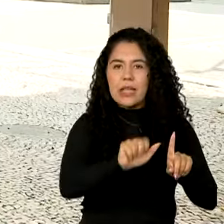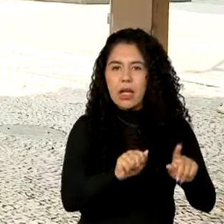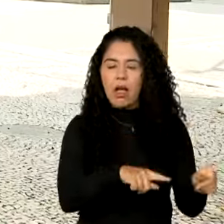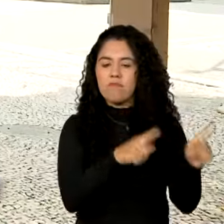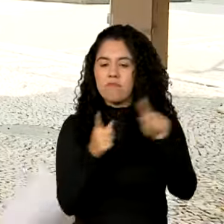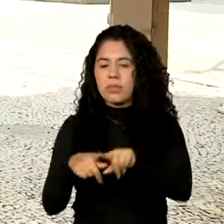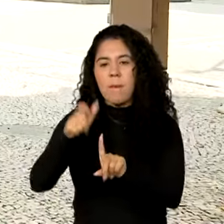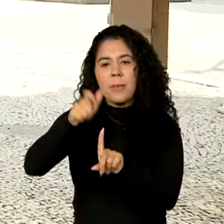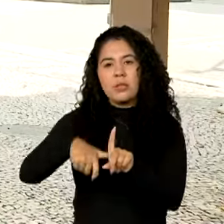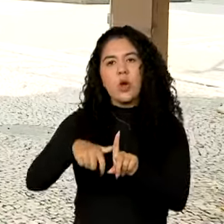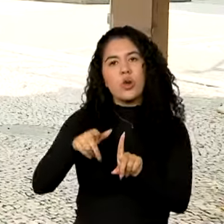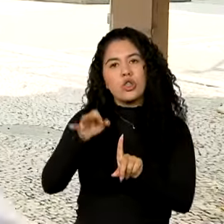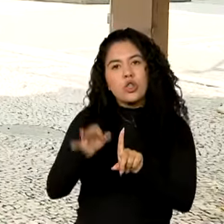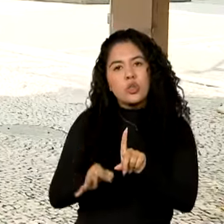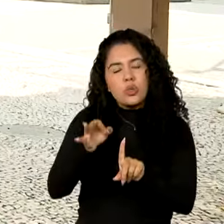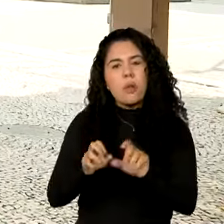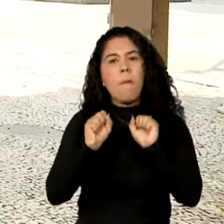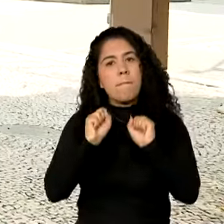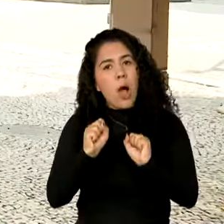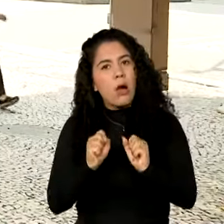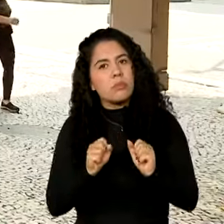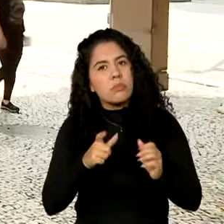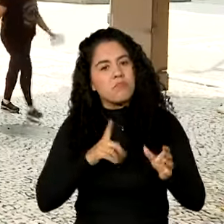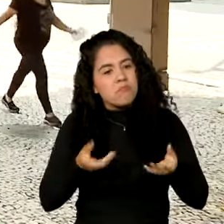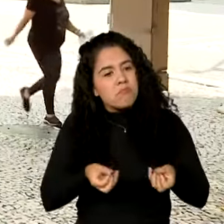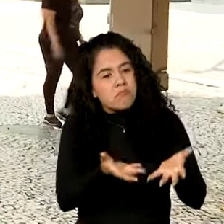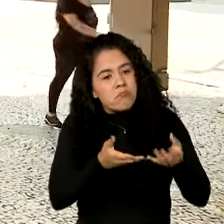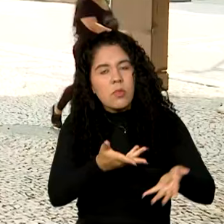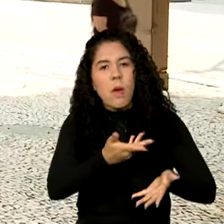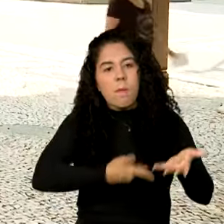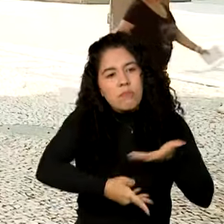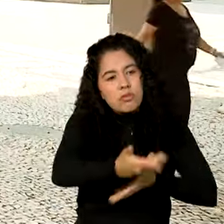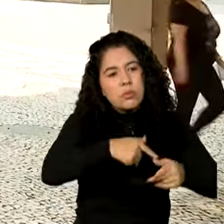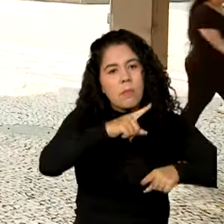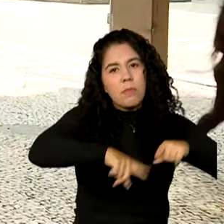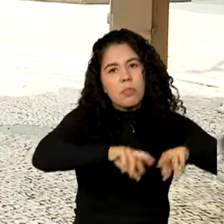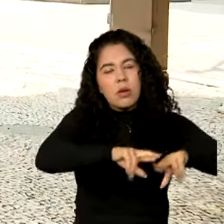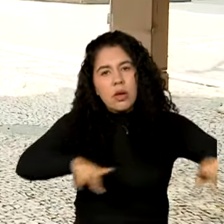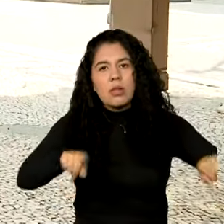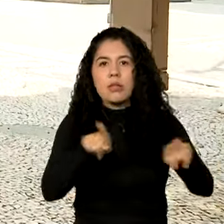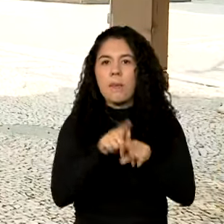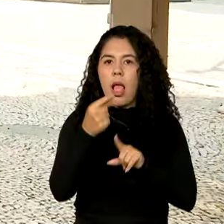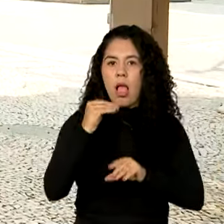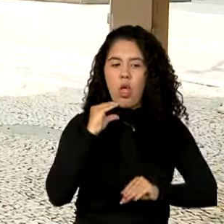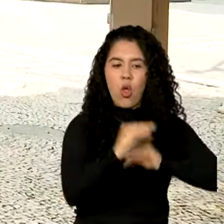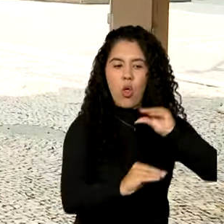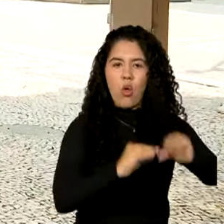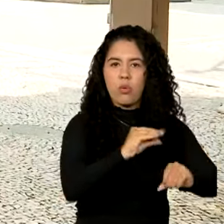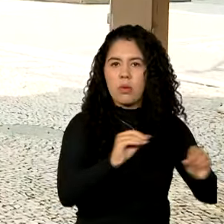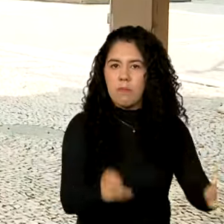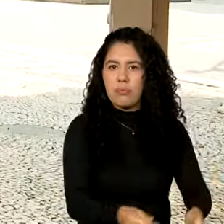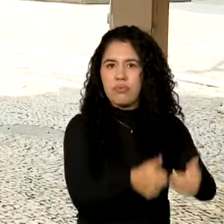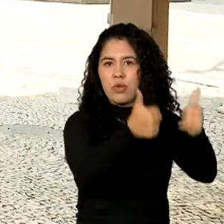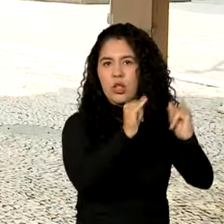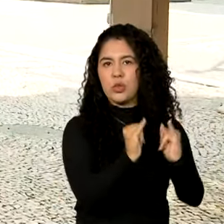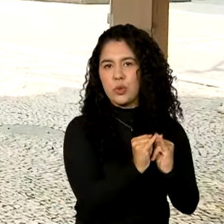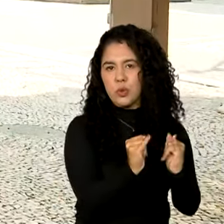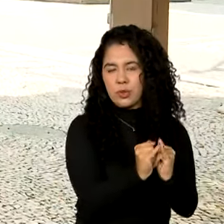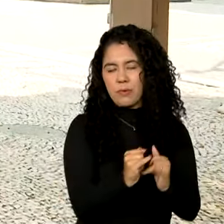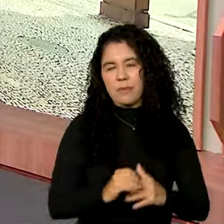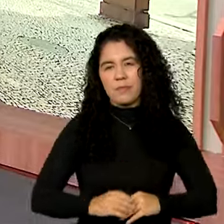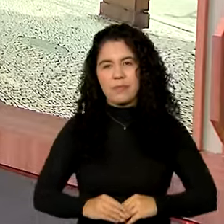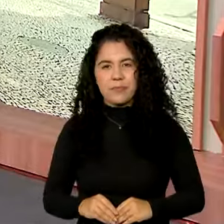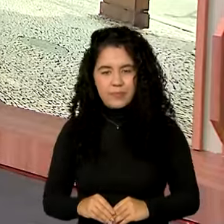contribuir com objetos, com equipamentos e até mesmo com recursos para ajudar essas instituições. Vanessa?